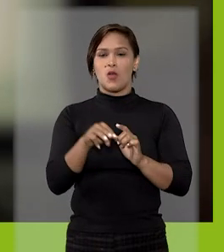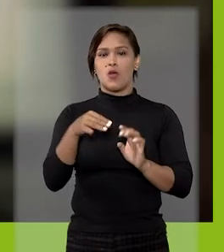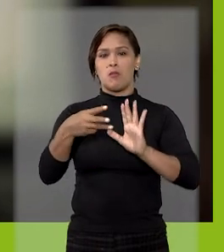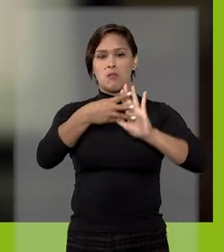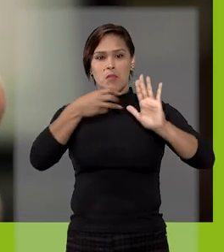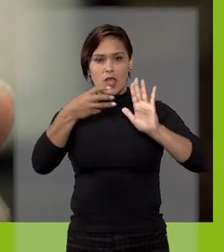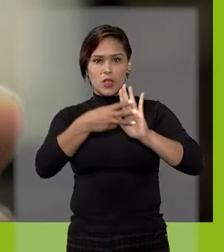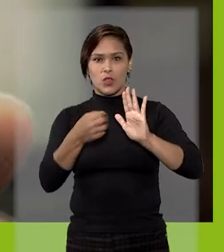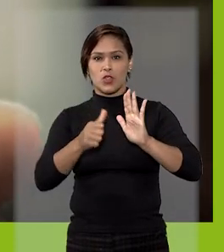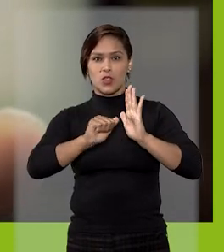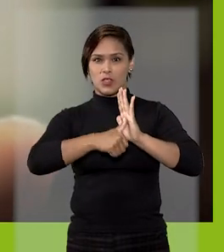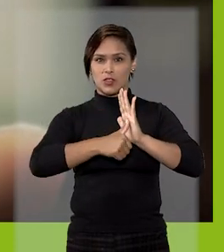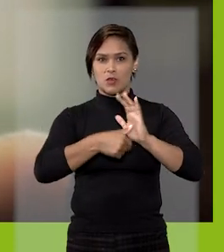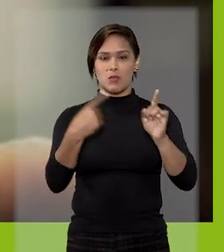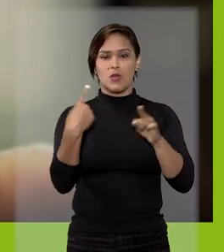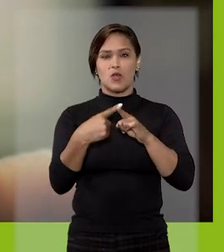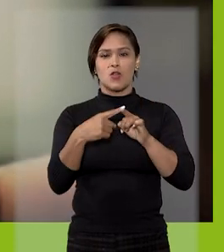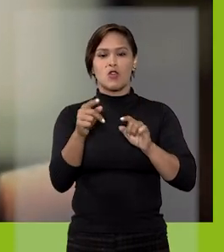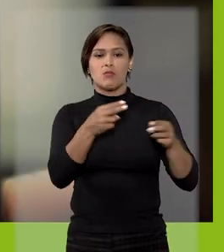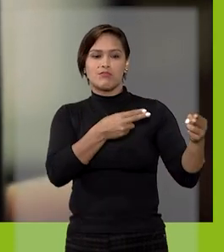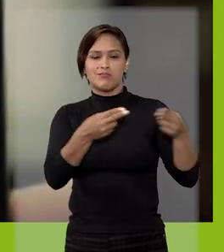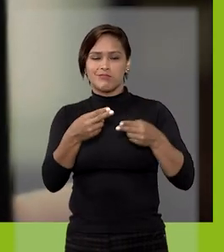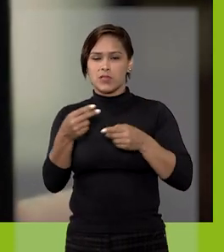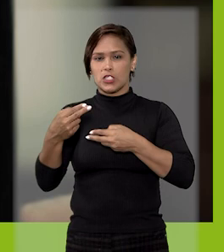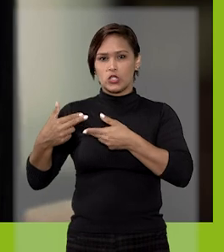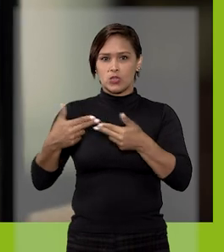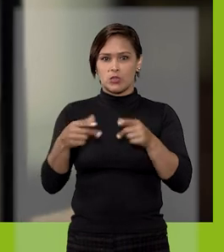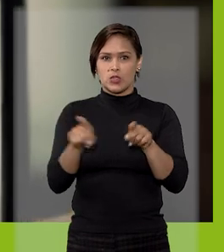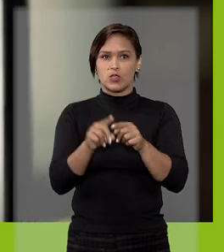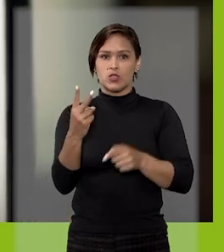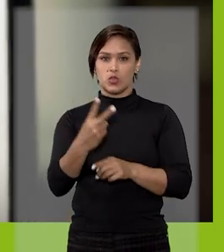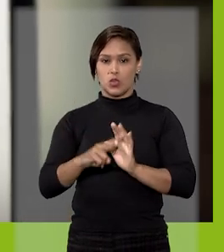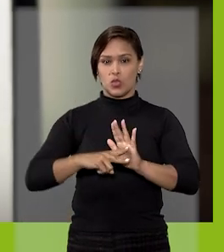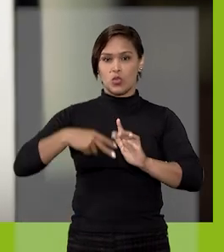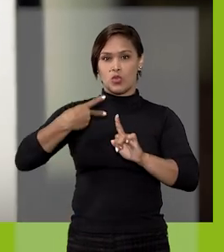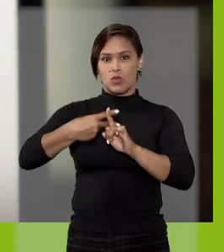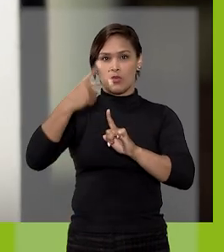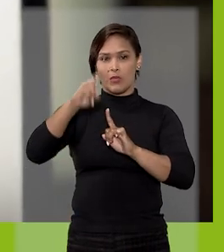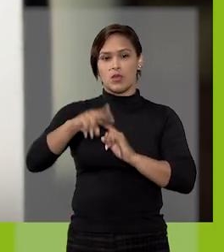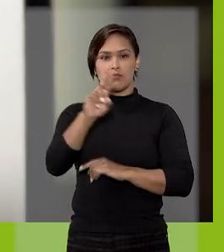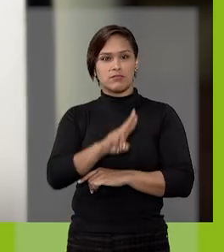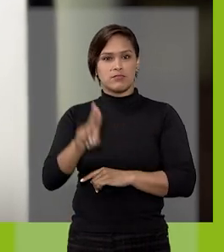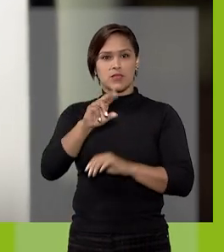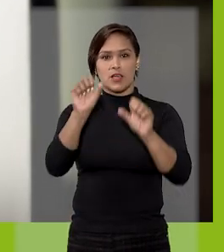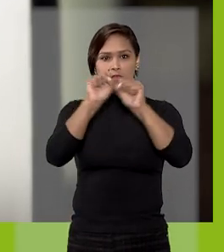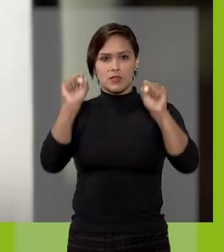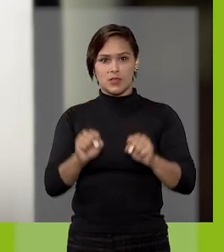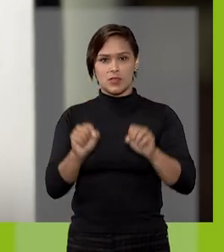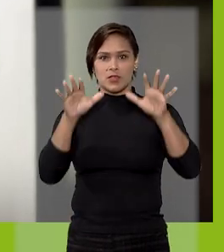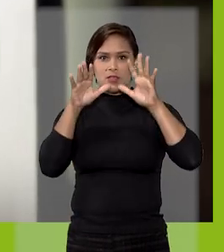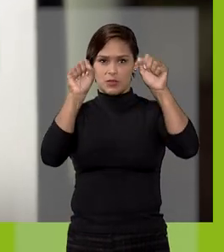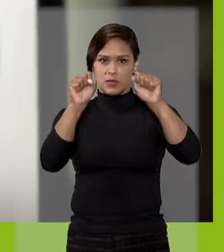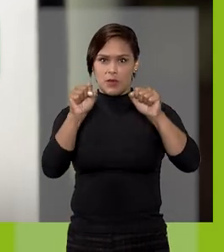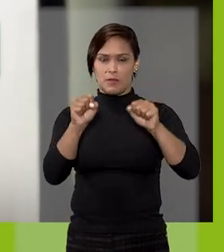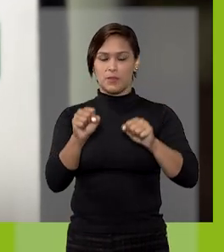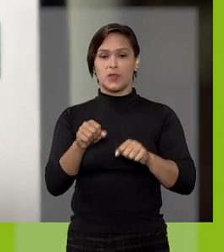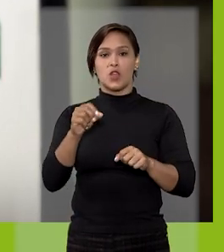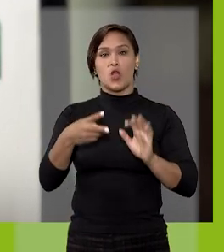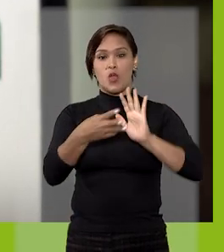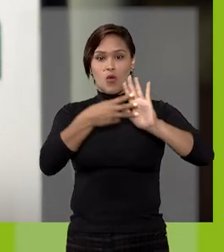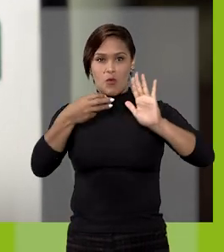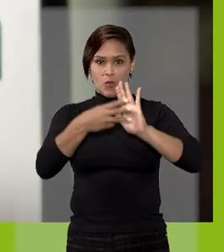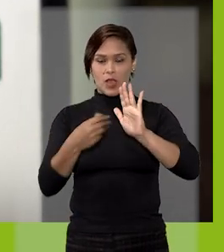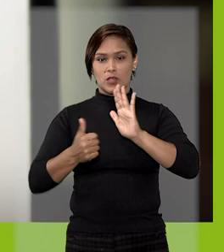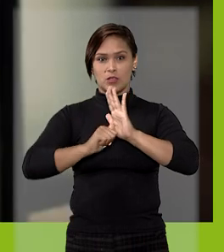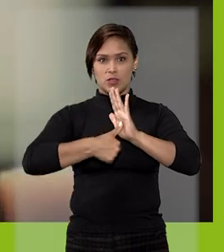Authenticator como ferramenta de duplo fator de autenticação a ser utilizada nos sistemas do tribunal. Com o Microsoft